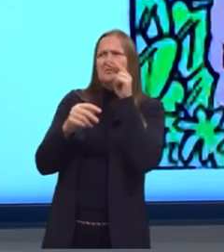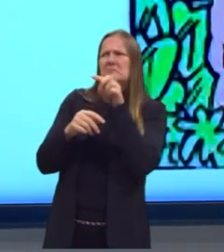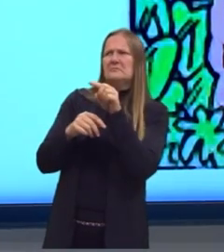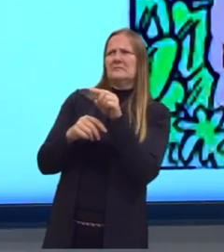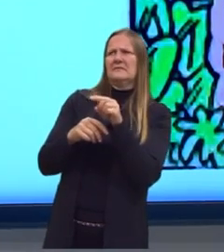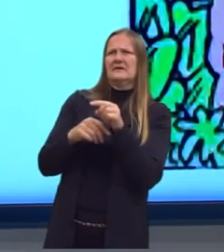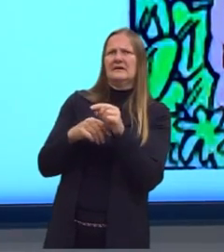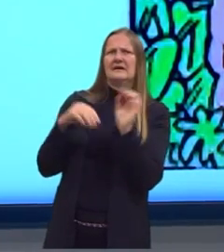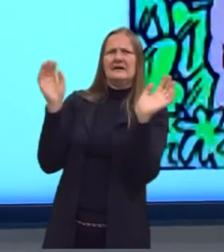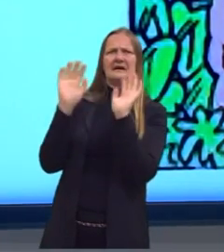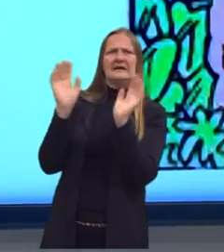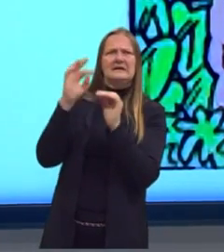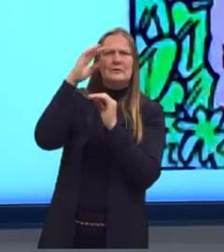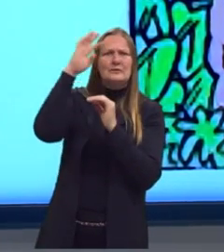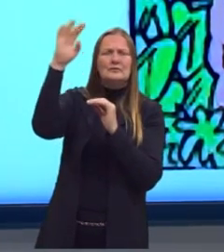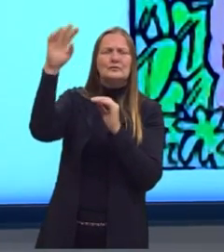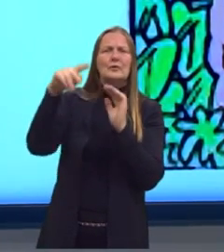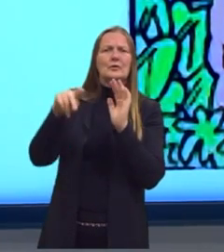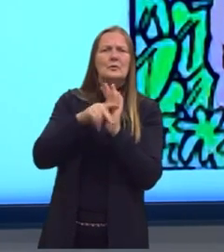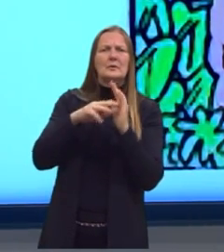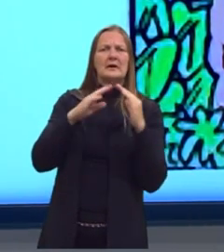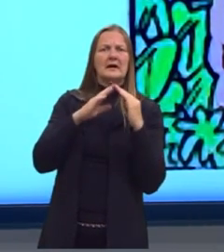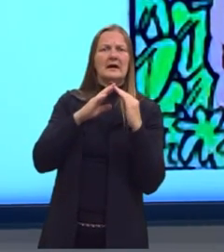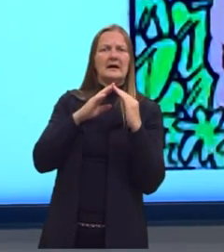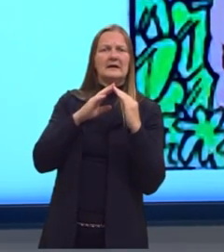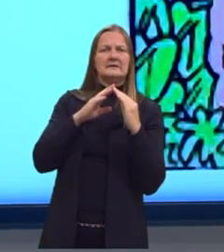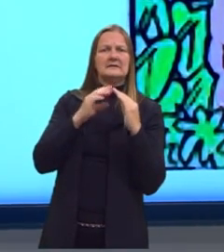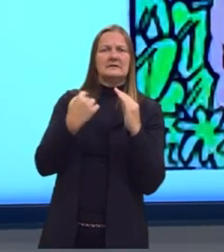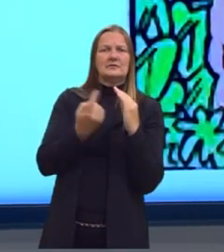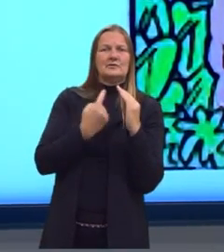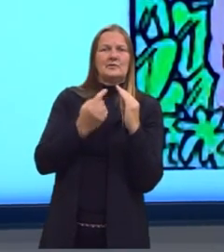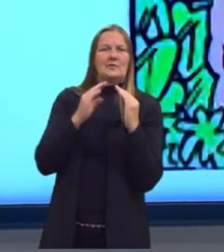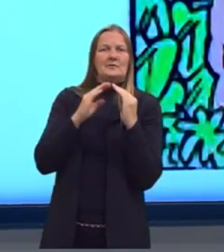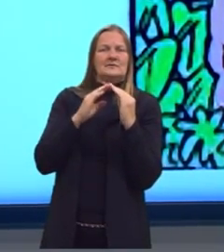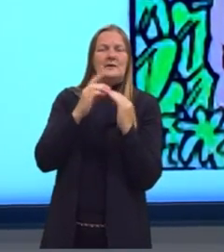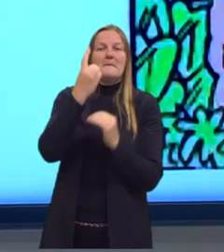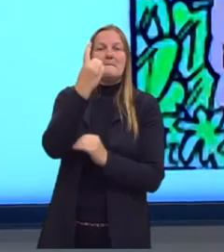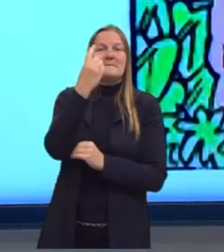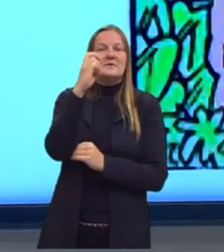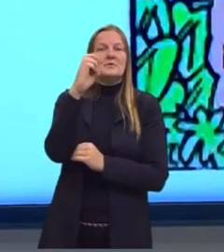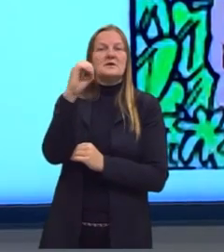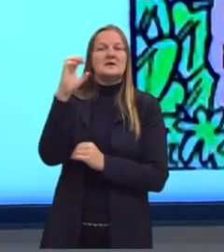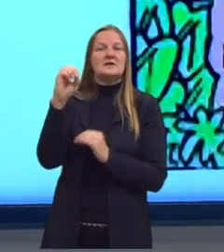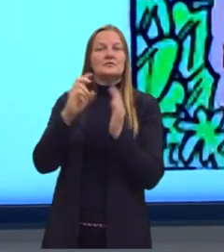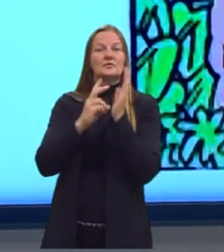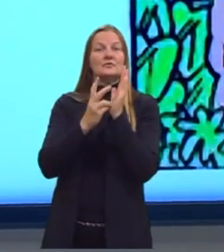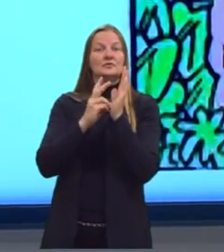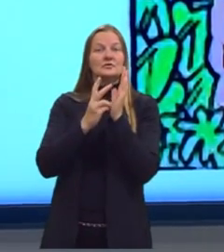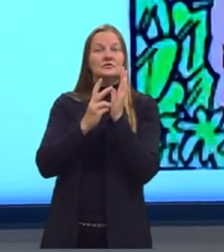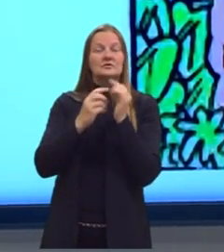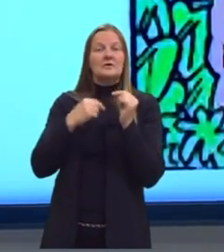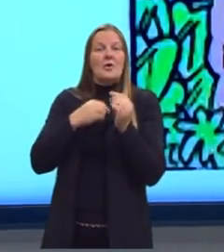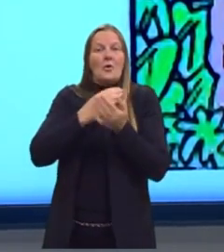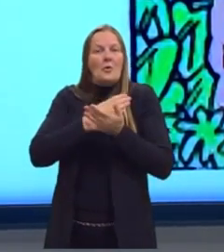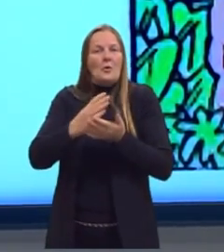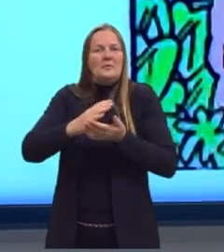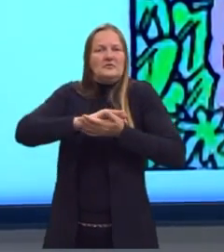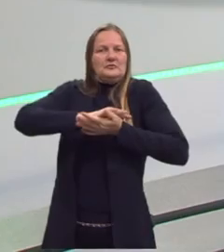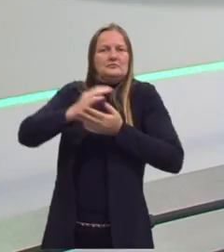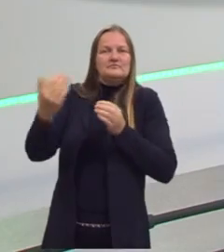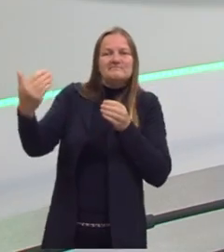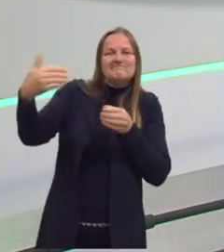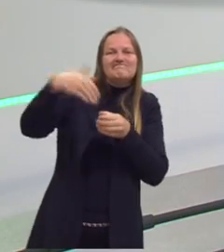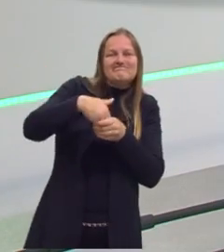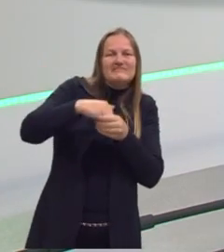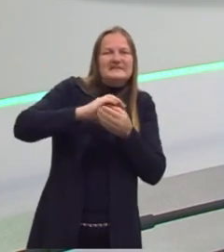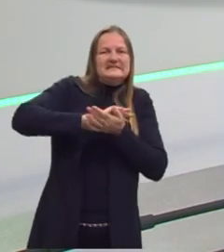adeus ao sonho da casa própria. Simbolizando, então, que 1.500 para os povos indígenas foi o início de uma invasão,